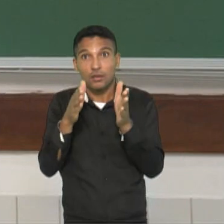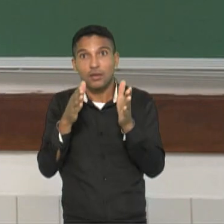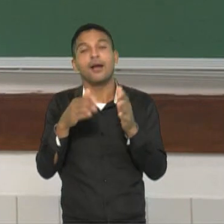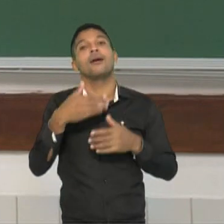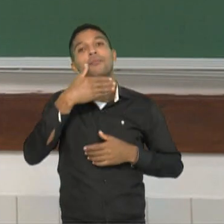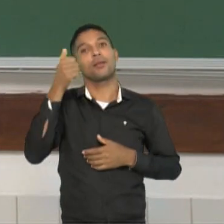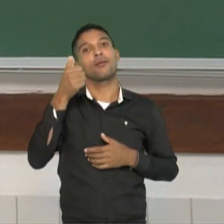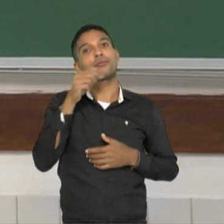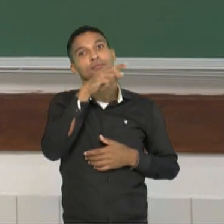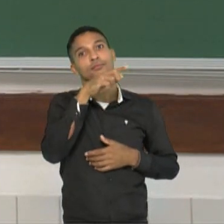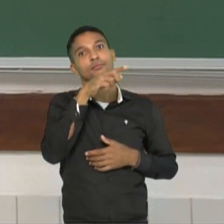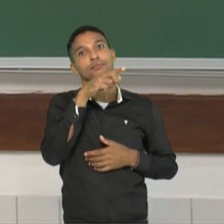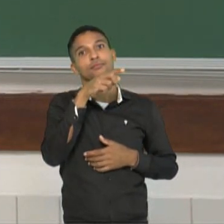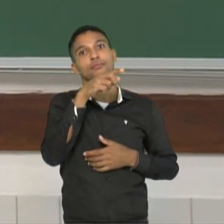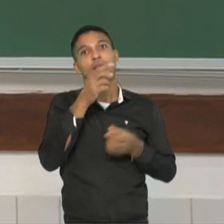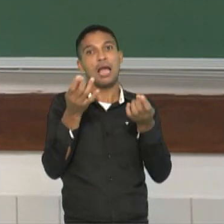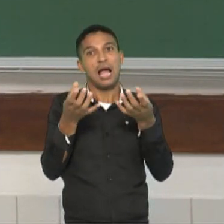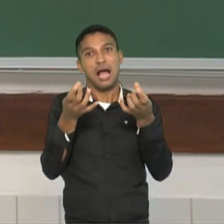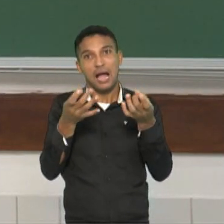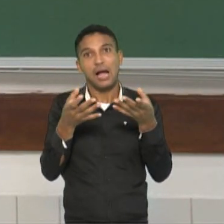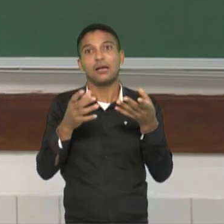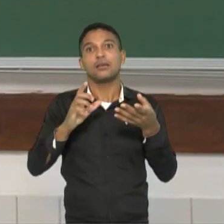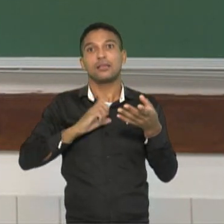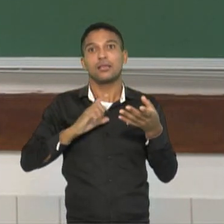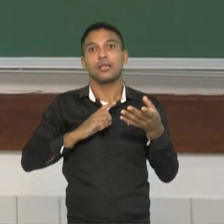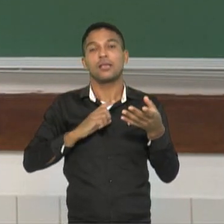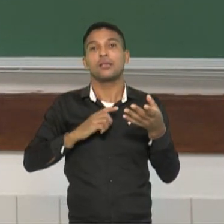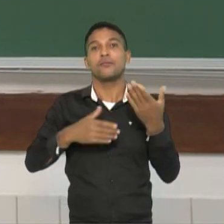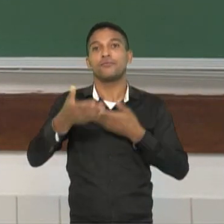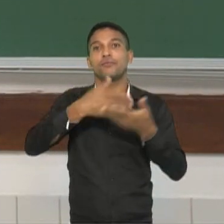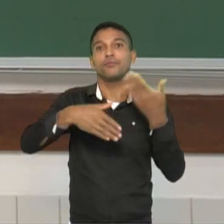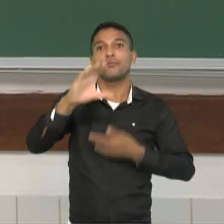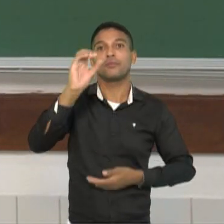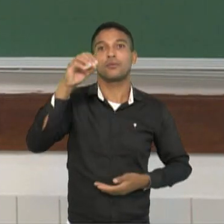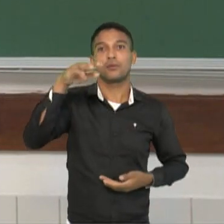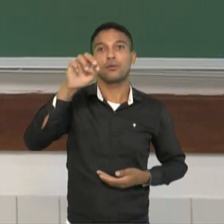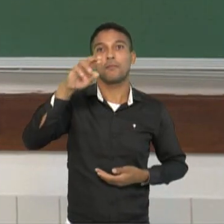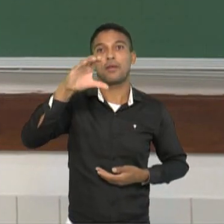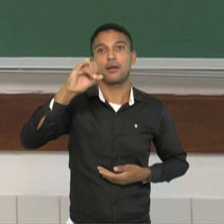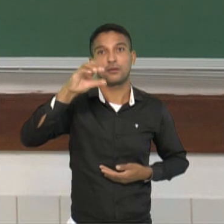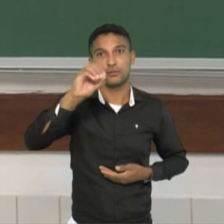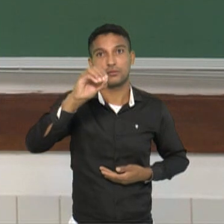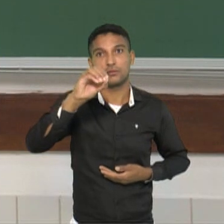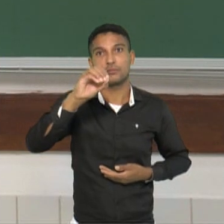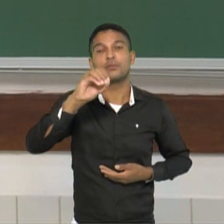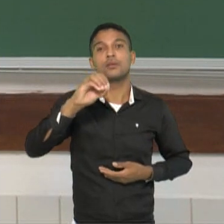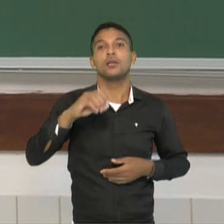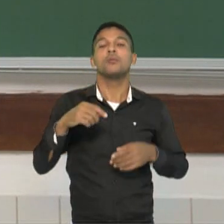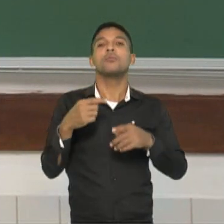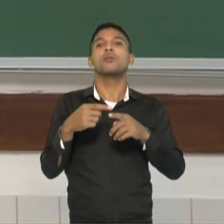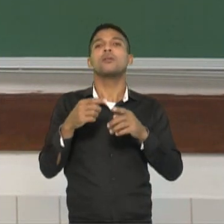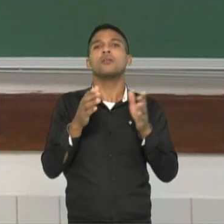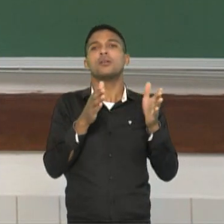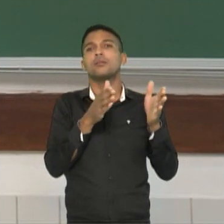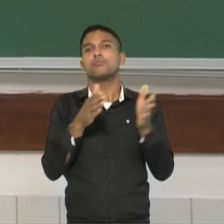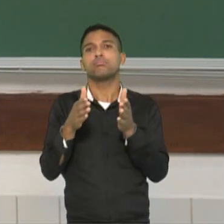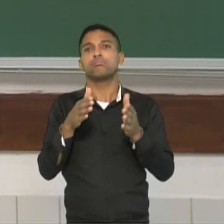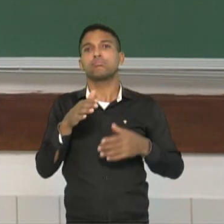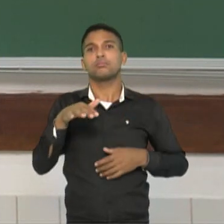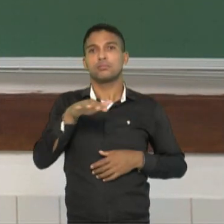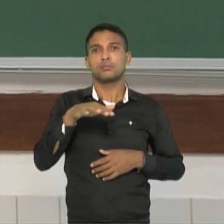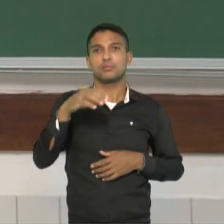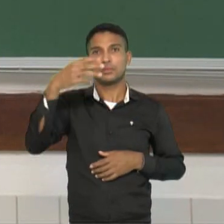mesmo dos governos estaduais em incentivar esse desenvolvimento do setor terciário. De que forma?